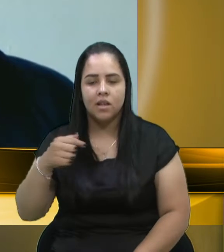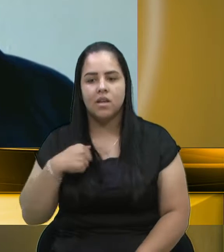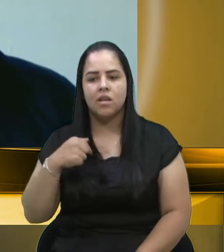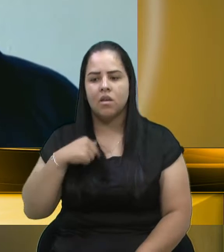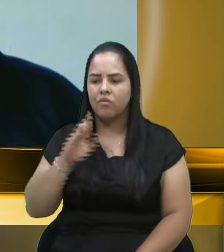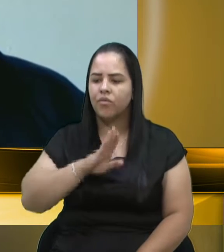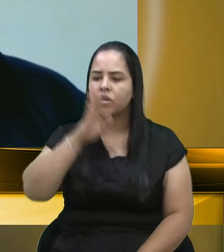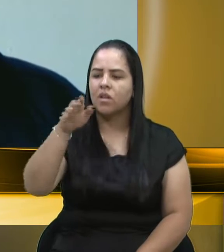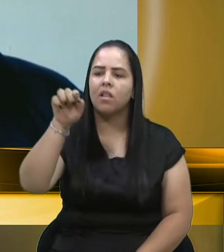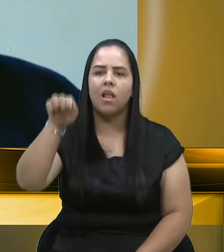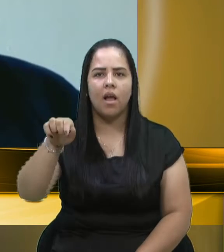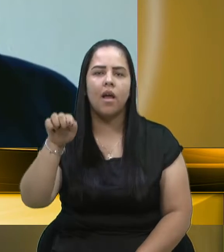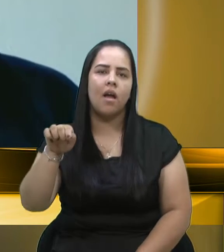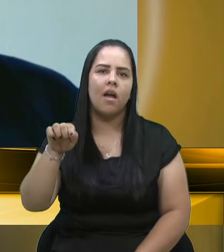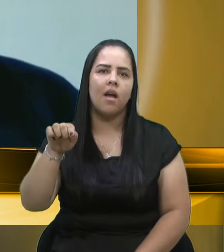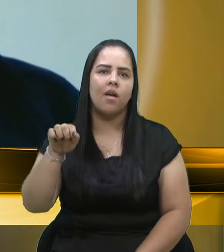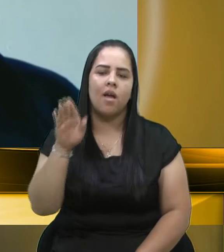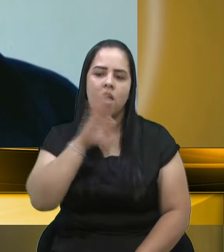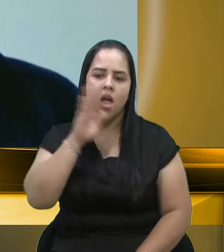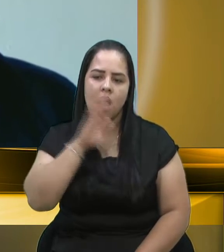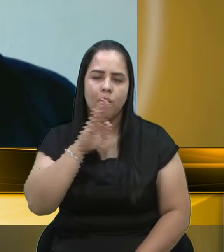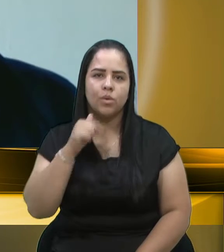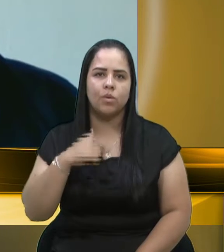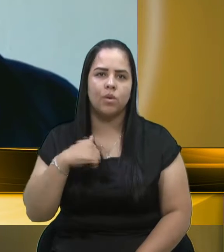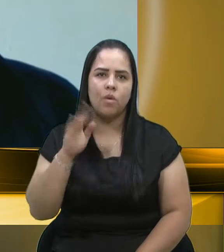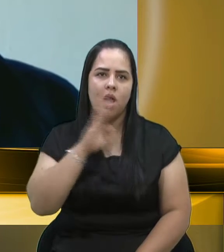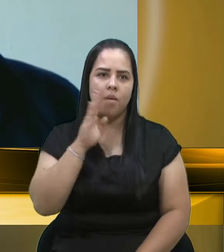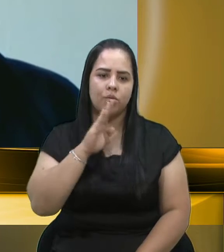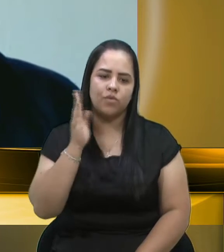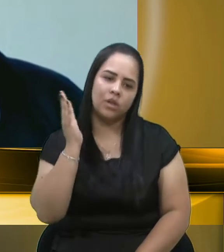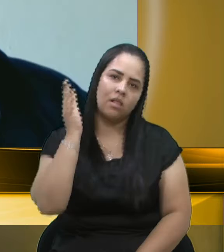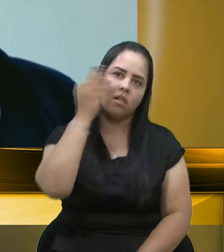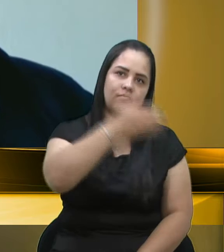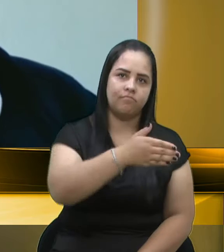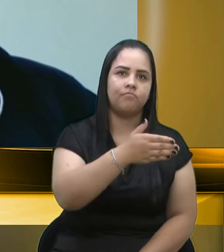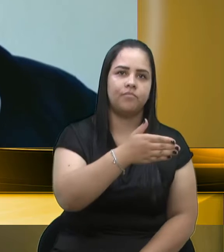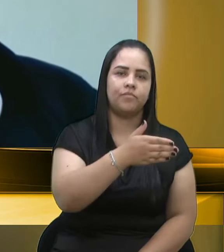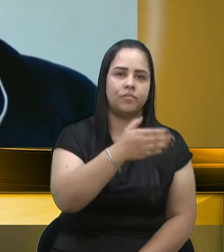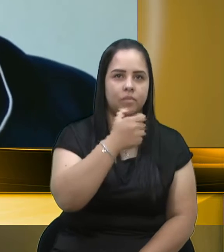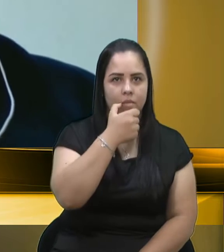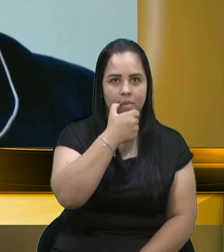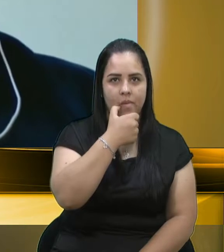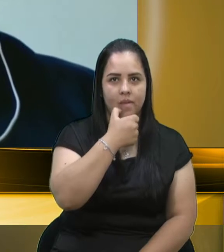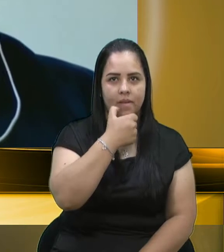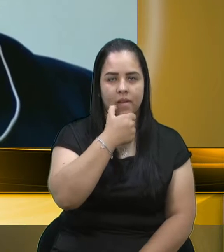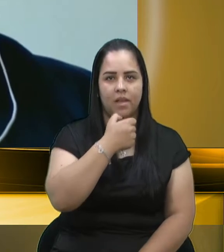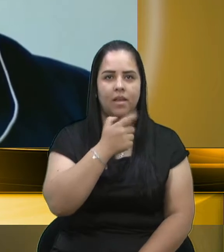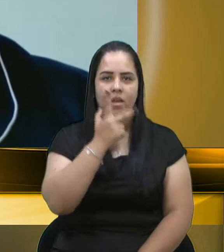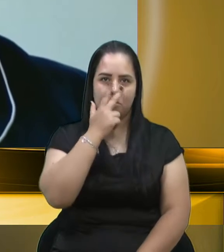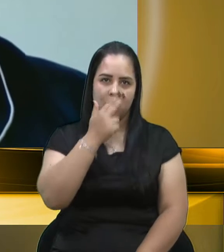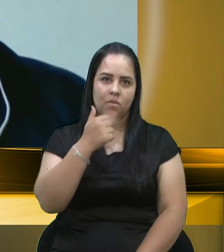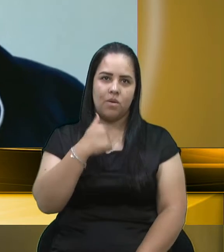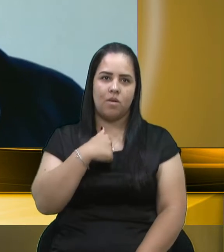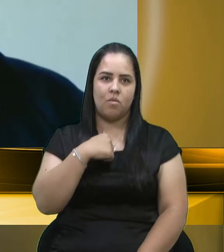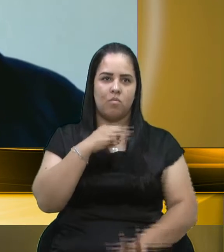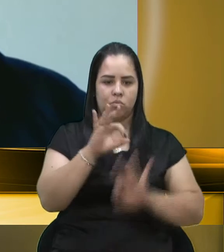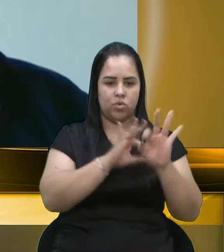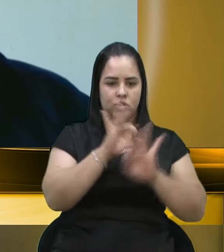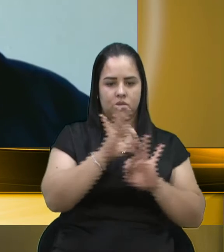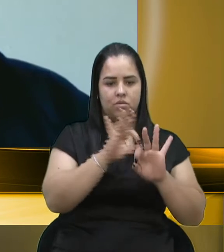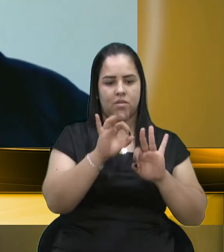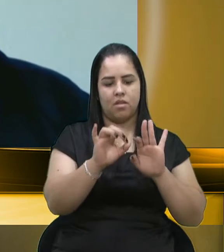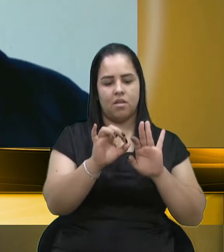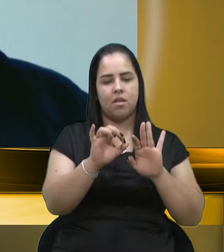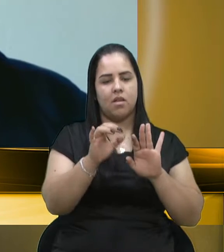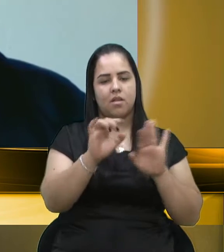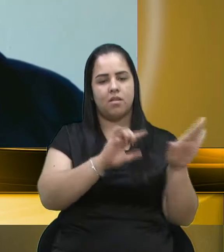agora há pouco, dei uma passadinha, saí um pouquinho aqui na corrida da sessão, fui lá. E como eu protocolei um projeto semana passada, né, de